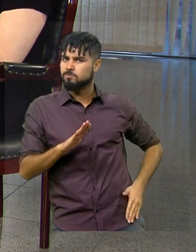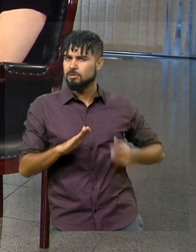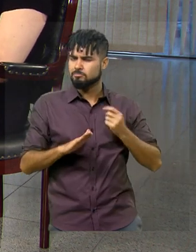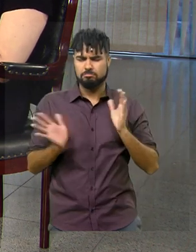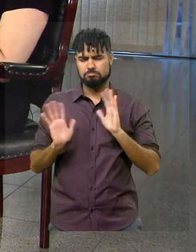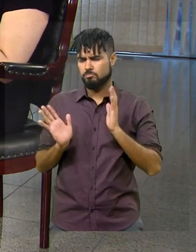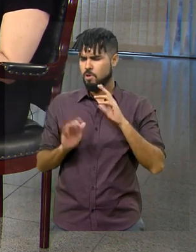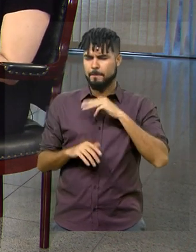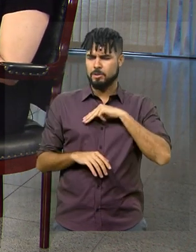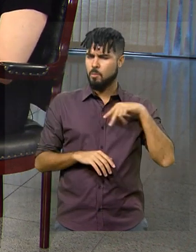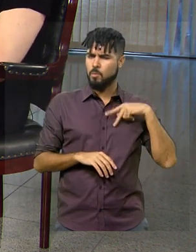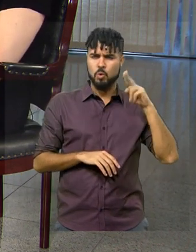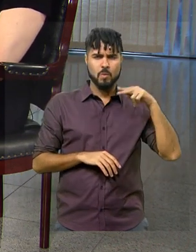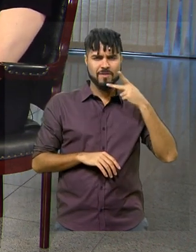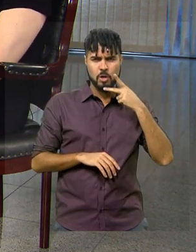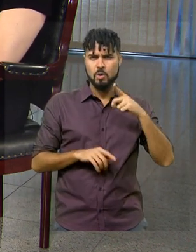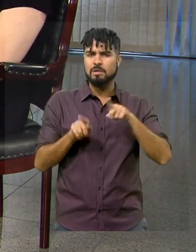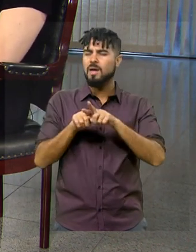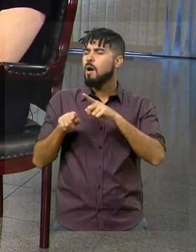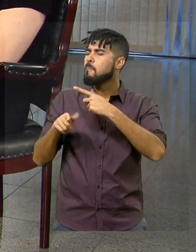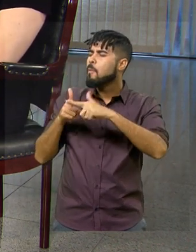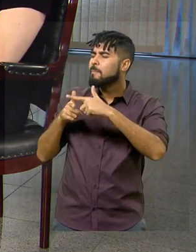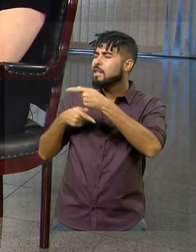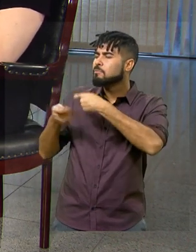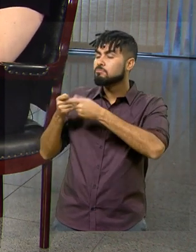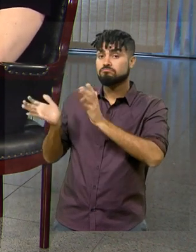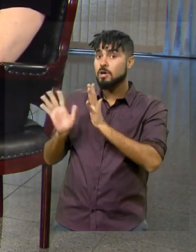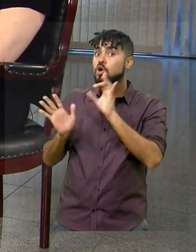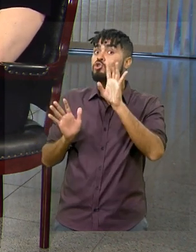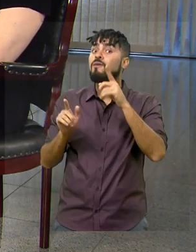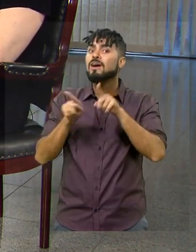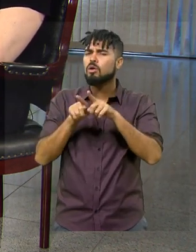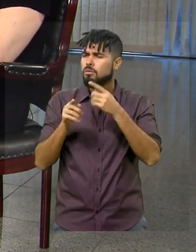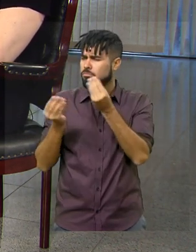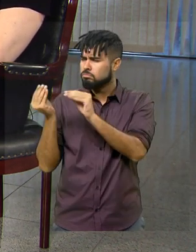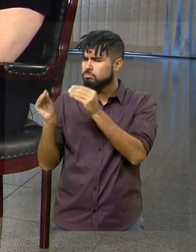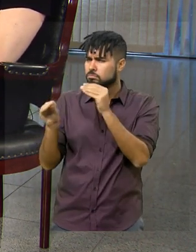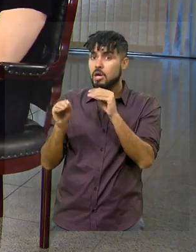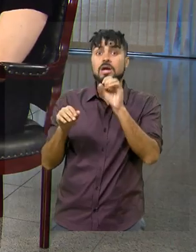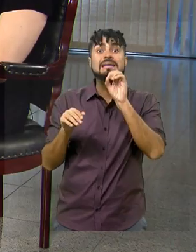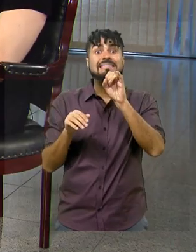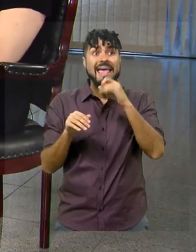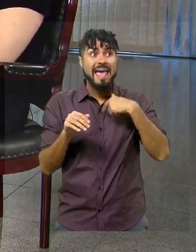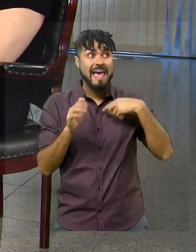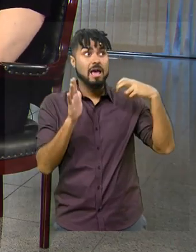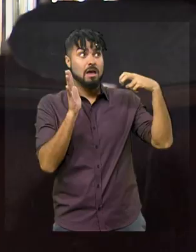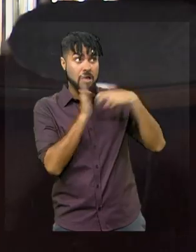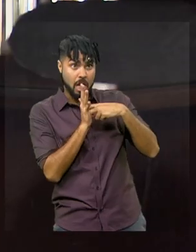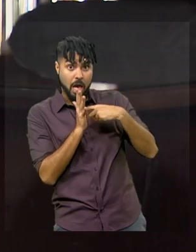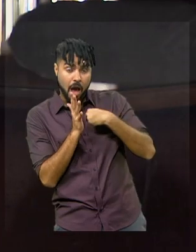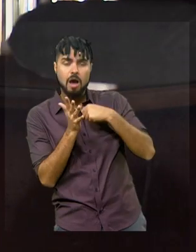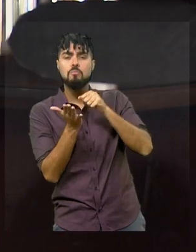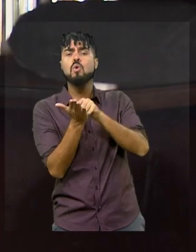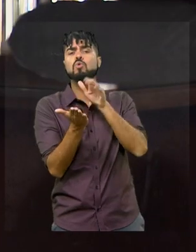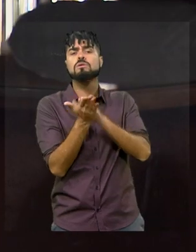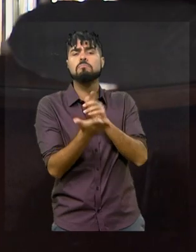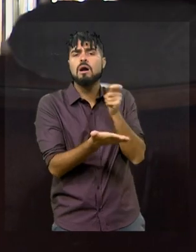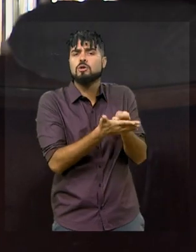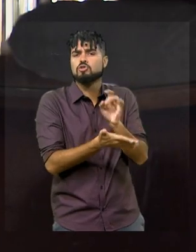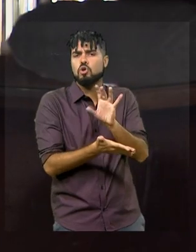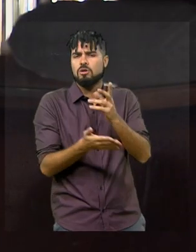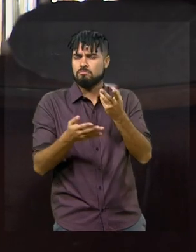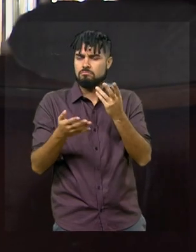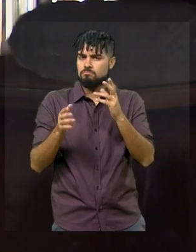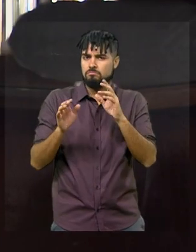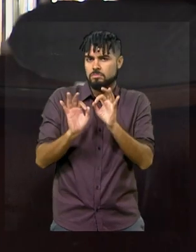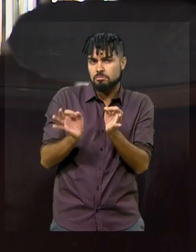o próprio juiz, improbidade administrativa. Era a irregularidade que caberia uma multa se eu fosse condenada. Então, assim, com muita tranquilidade, acho